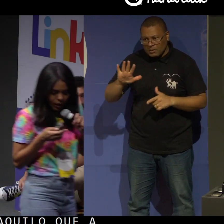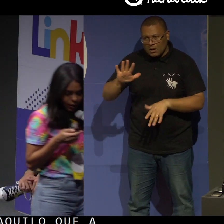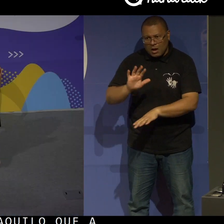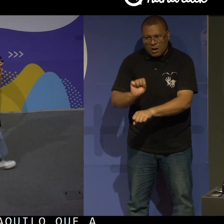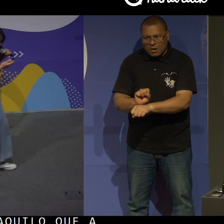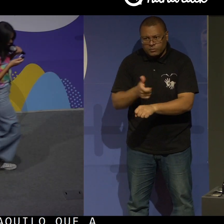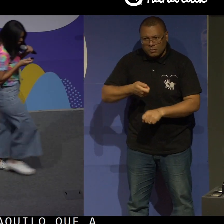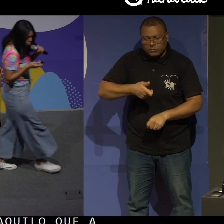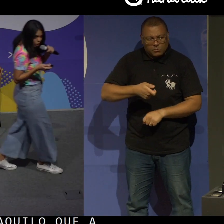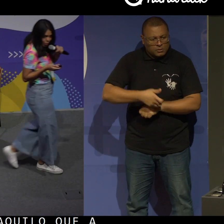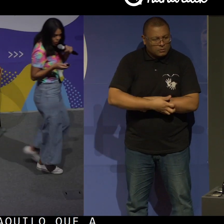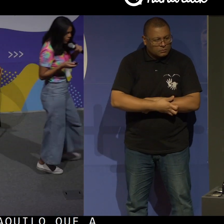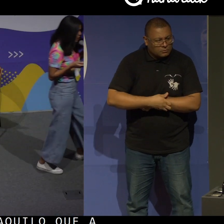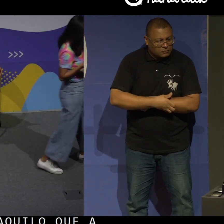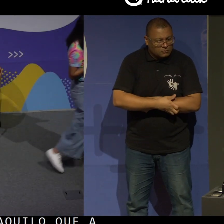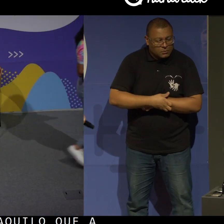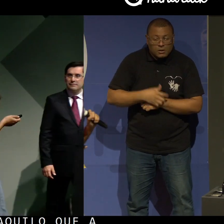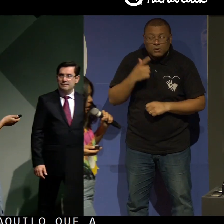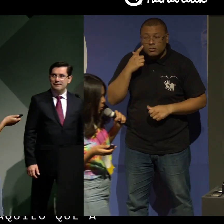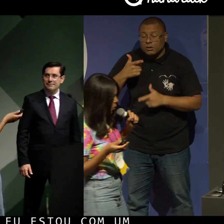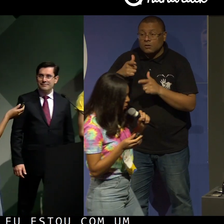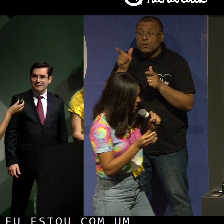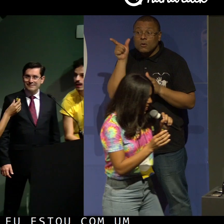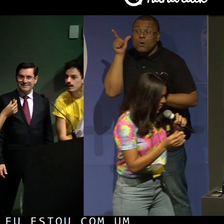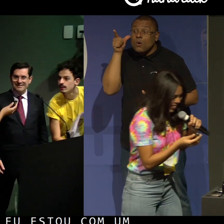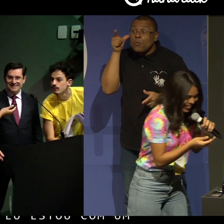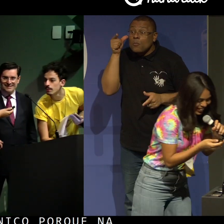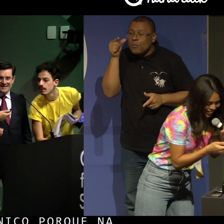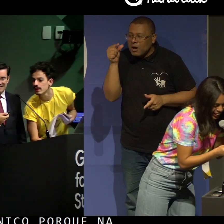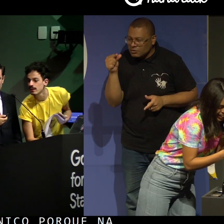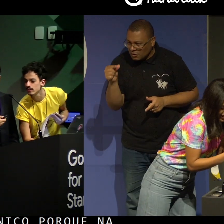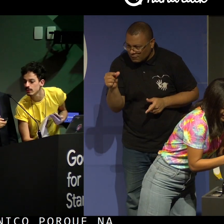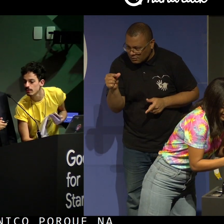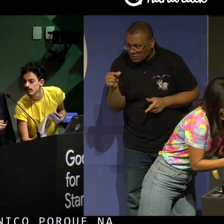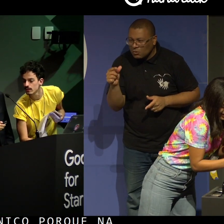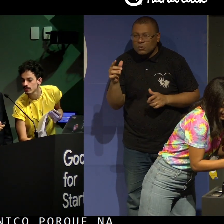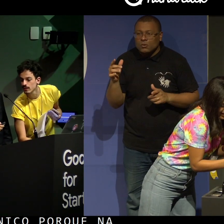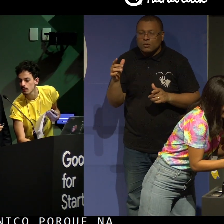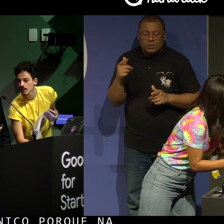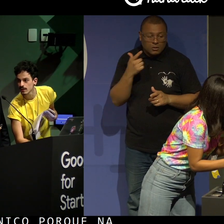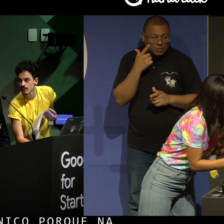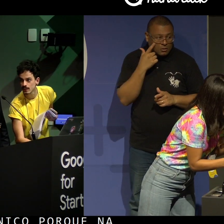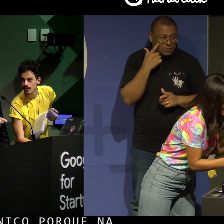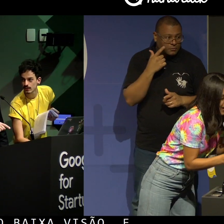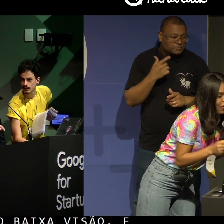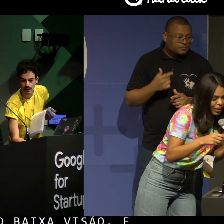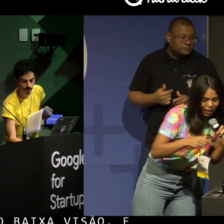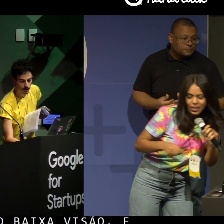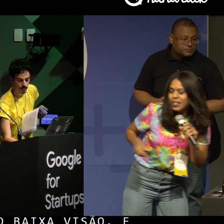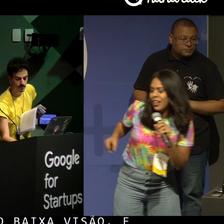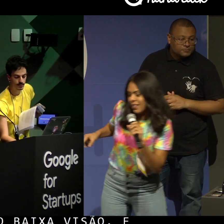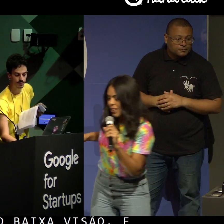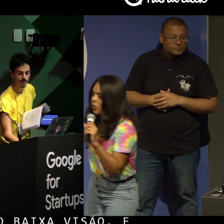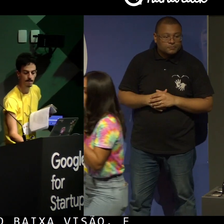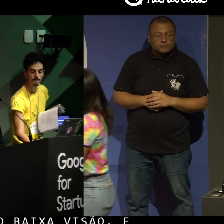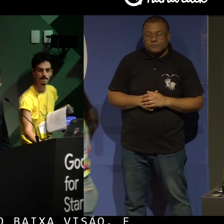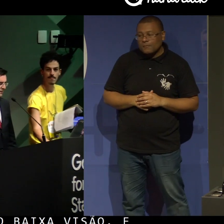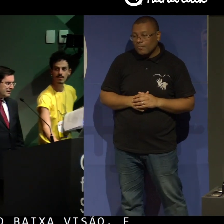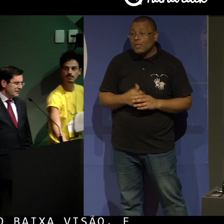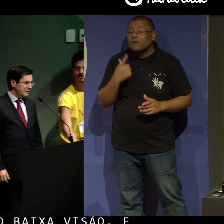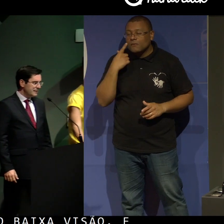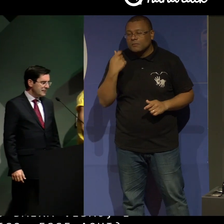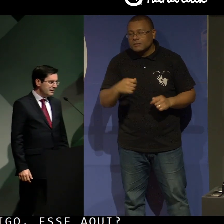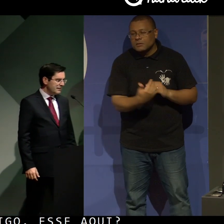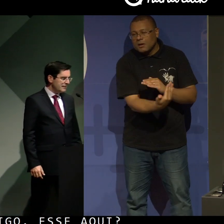porque, na verdade, eu tenho baixa visão e daí eu não consigo. Esse aqui? Ah, ok. Então, vou